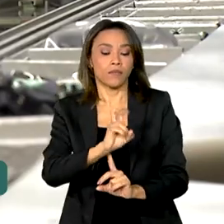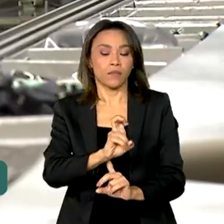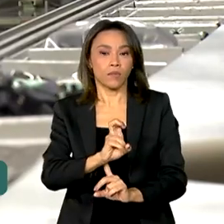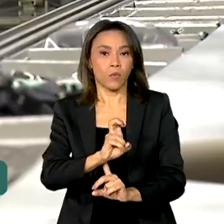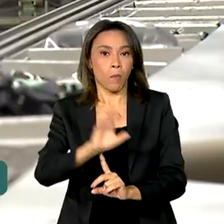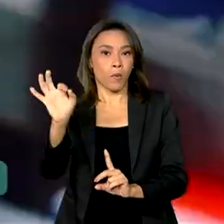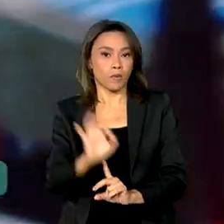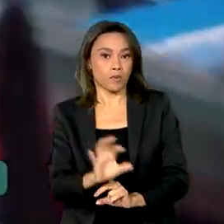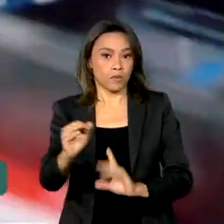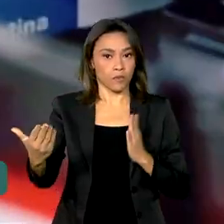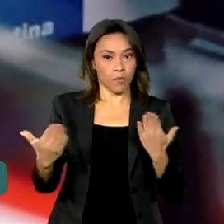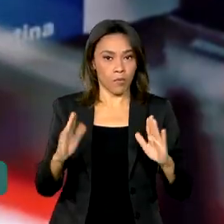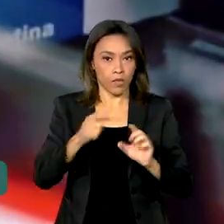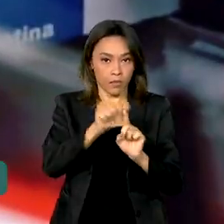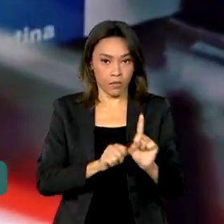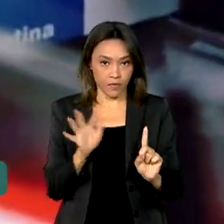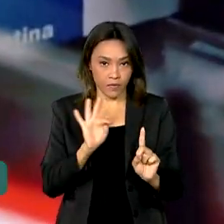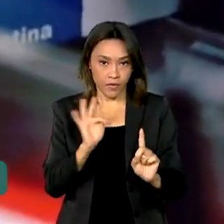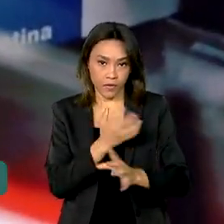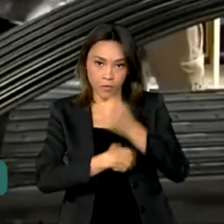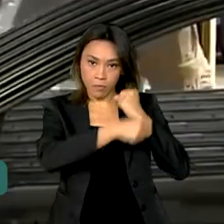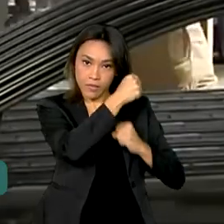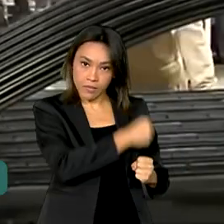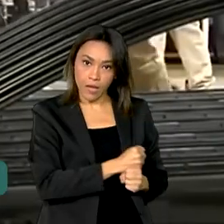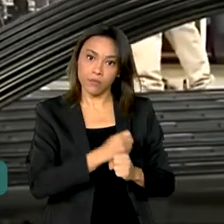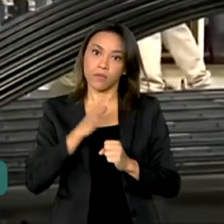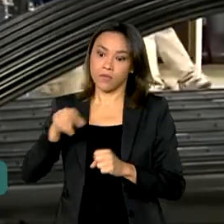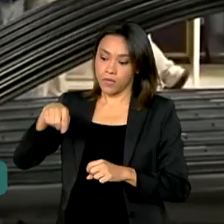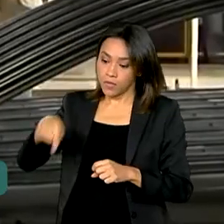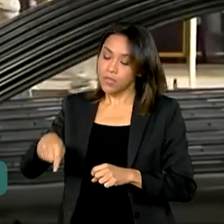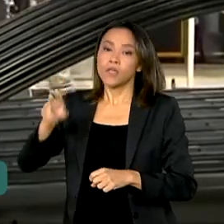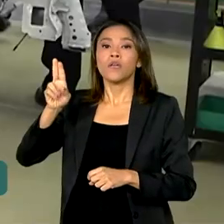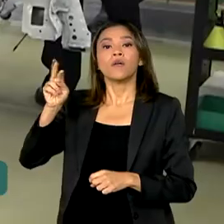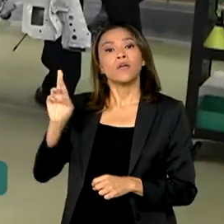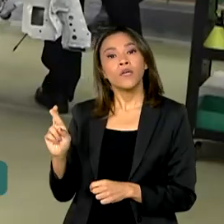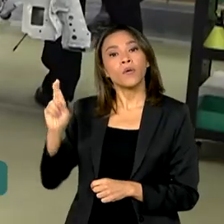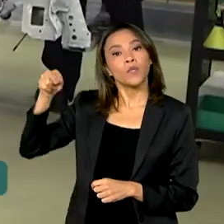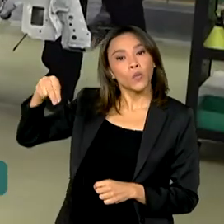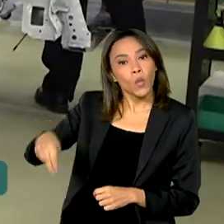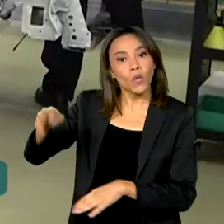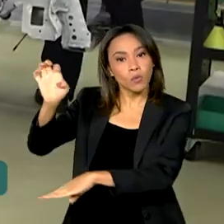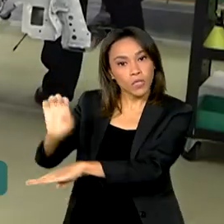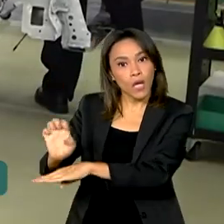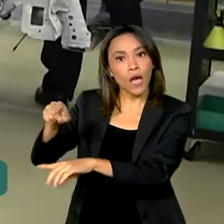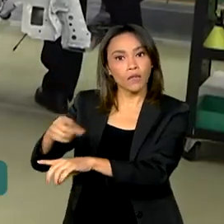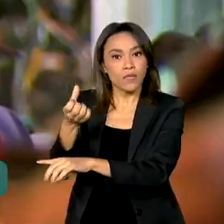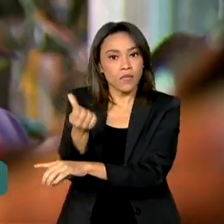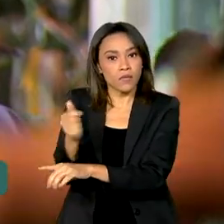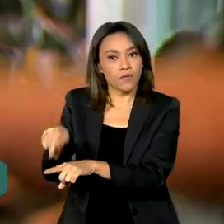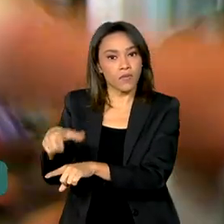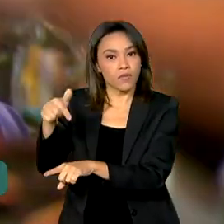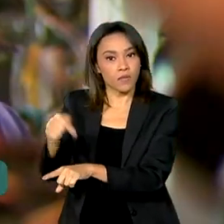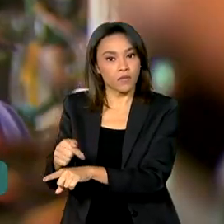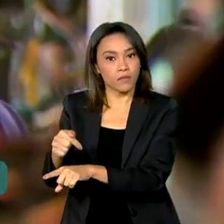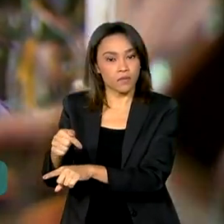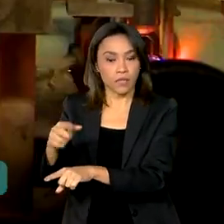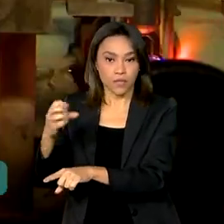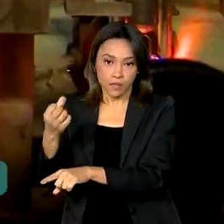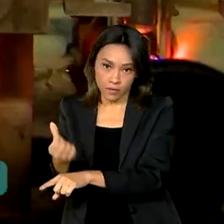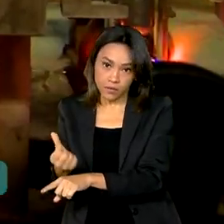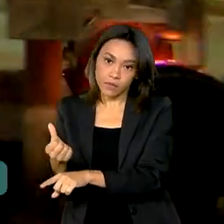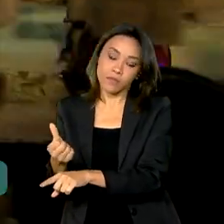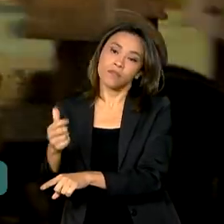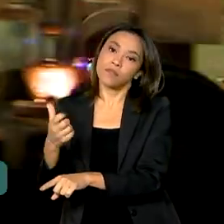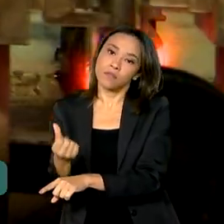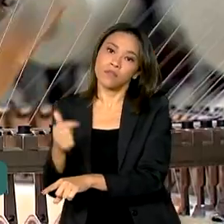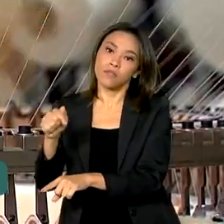comparação com fevereiro do ano passado. Destaque para o Rio Grande do Norte, que cresceu 67,3% na comparação